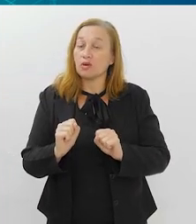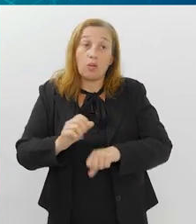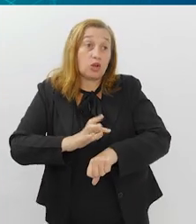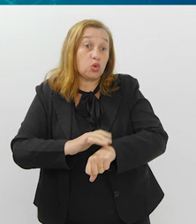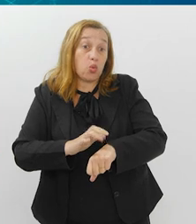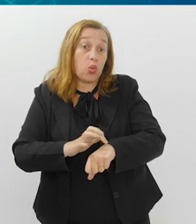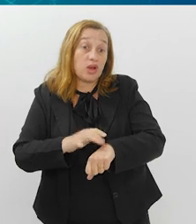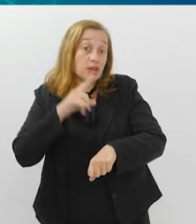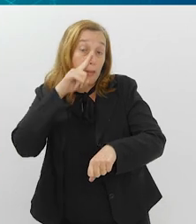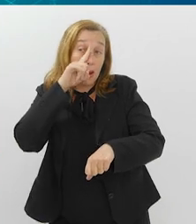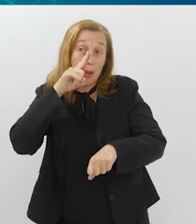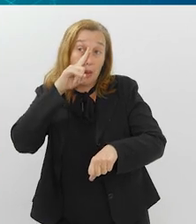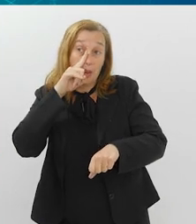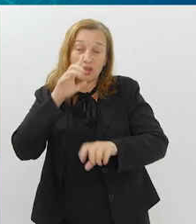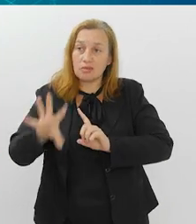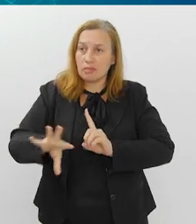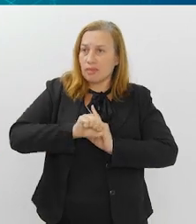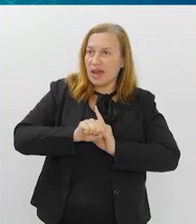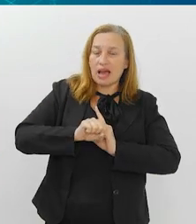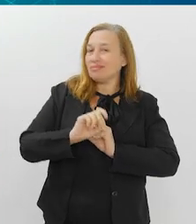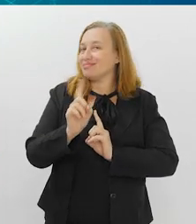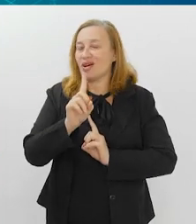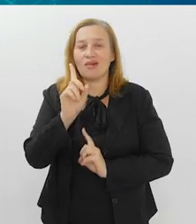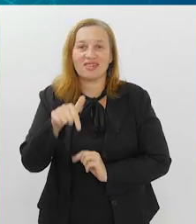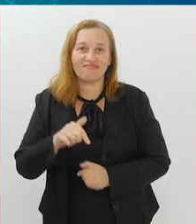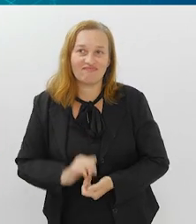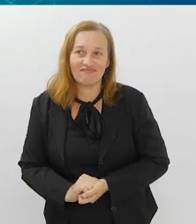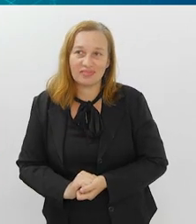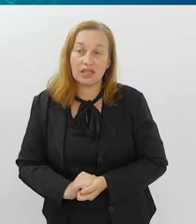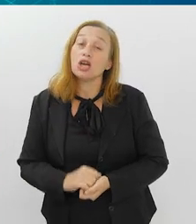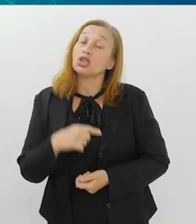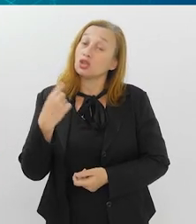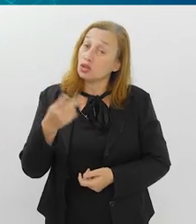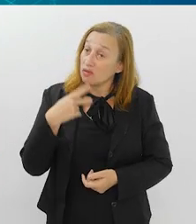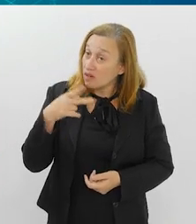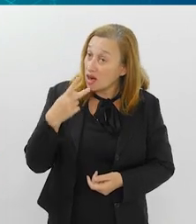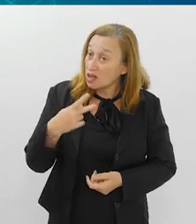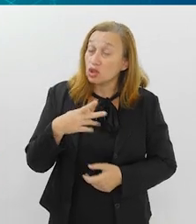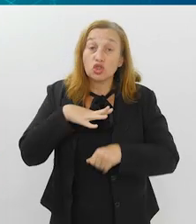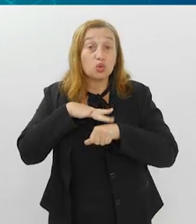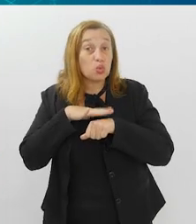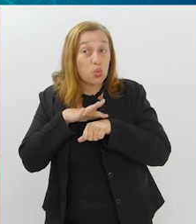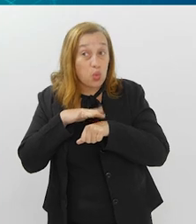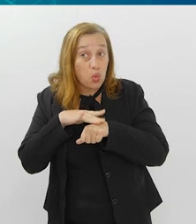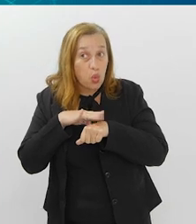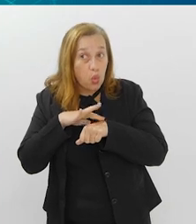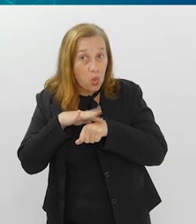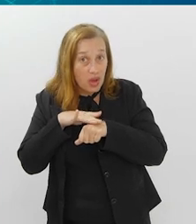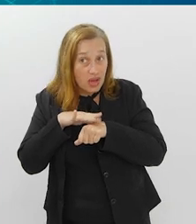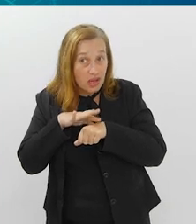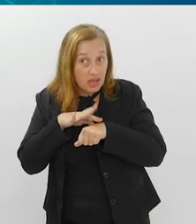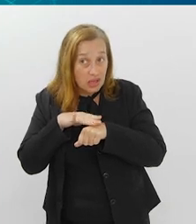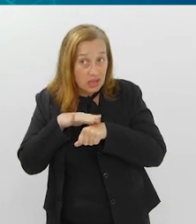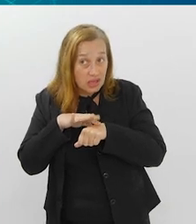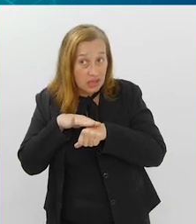doença exótica e me infectar. Não, não é isso. Nós estamos falando de doenças, muitas delas até a gente achava